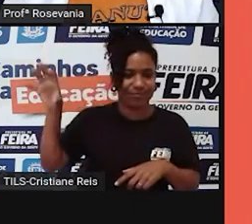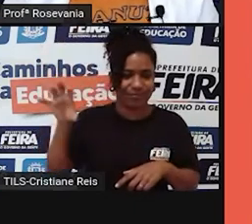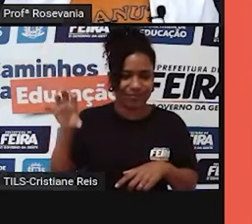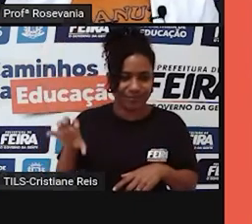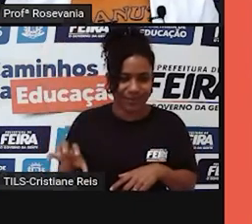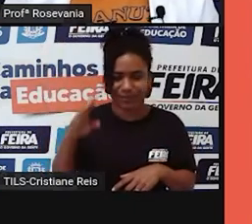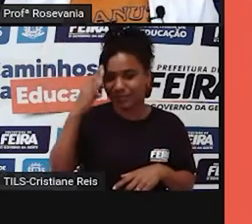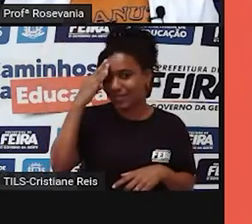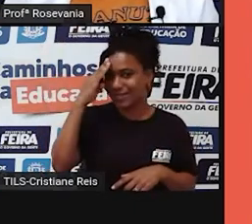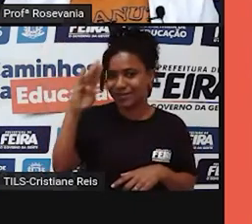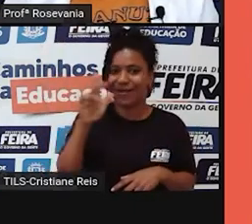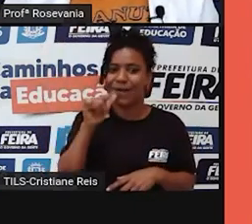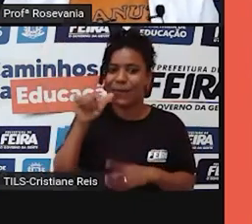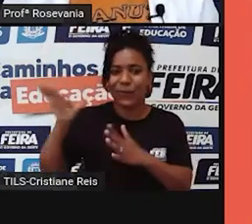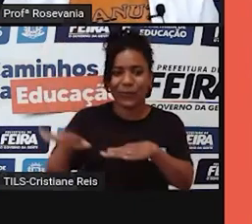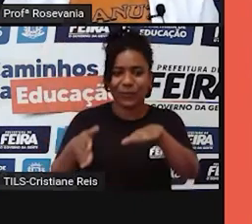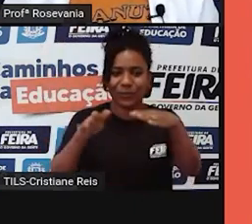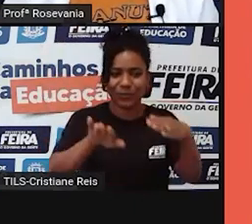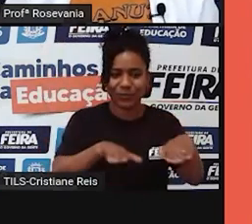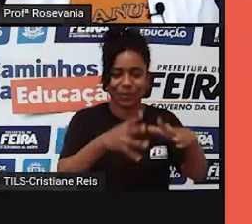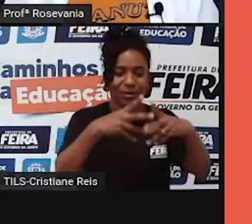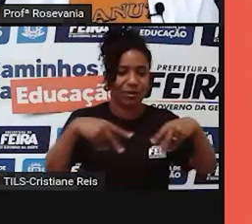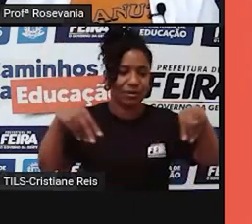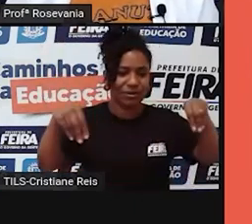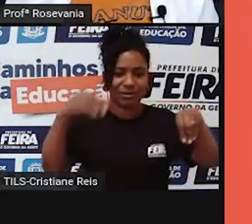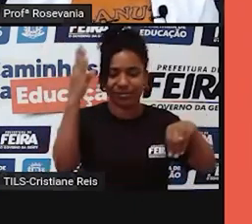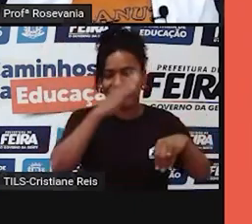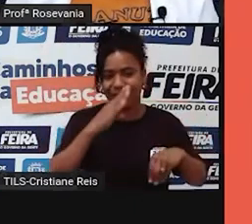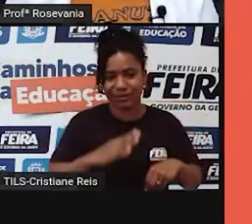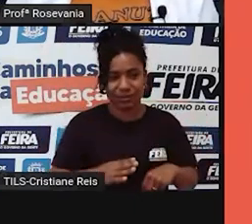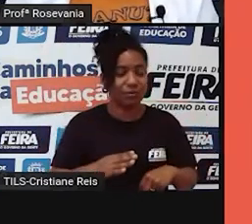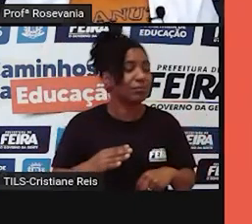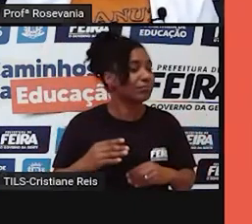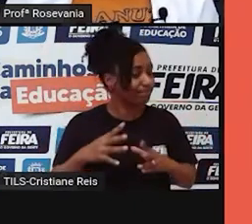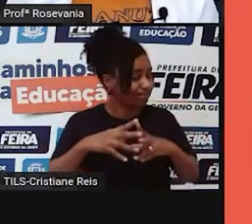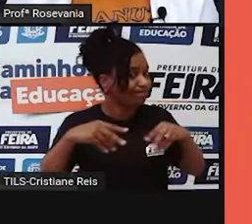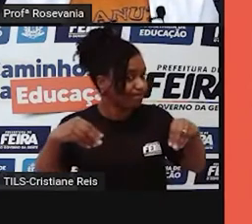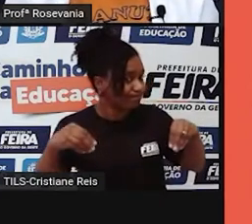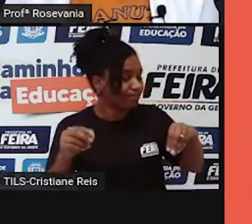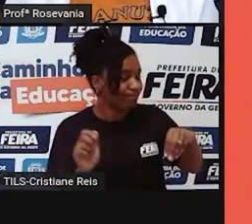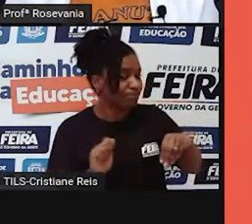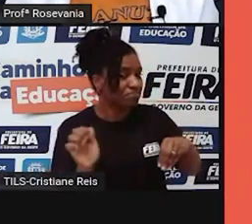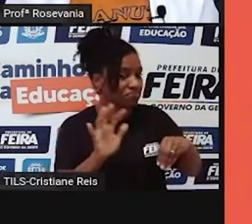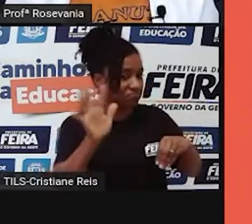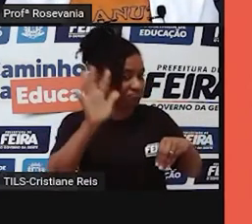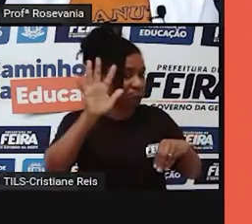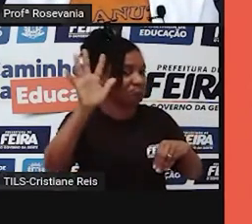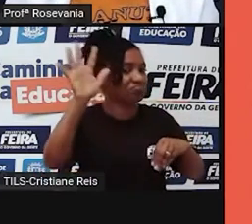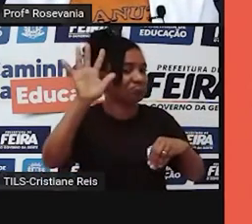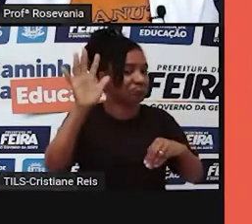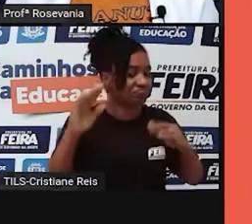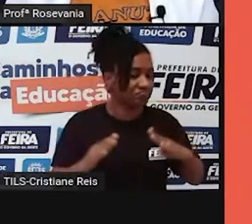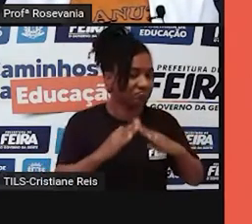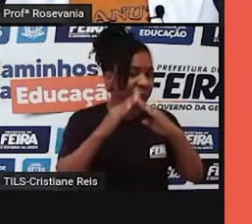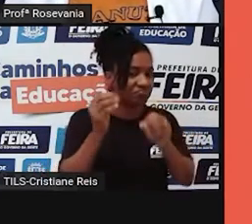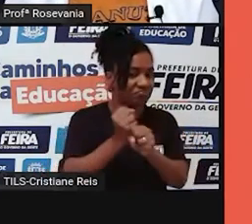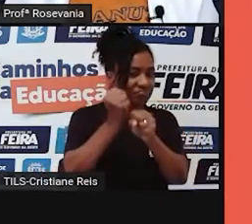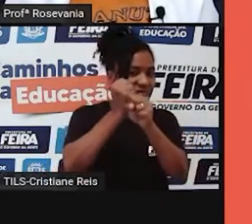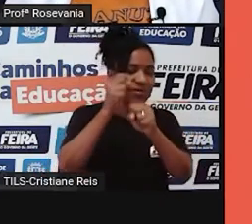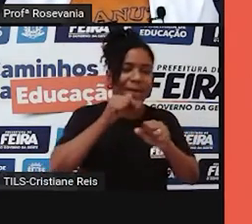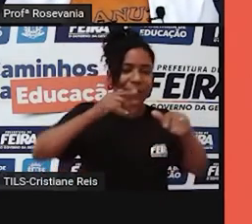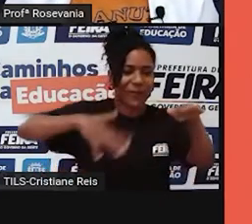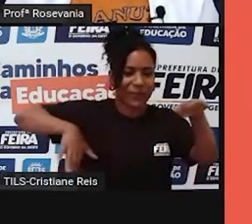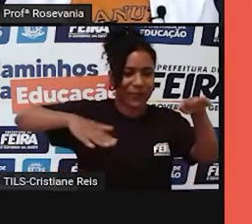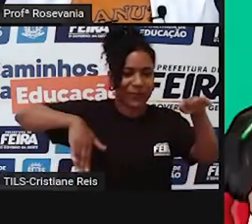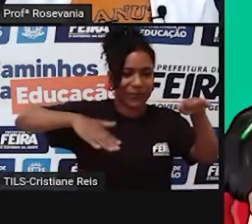litoral do território brasileiro. O que deixa o metro quadrado aqui bem mais caro por conta do interesse de se morar mais nesses espaços do que nos